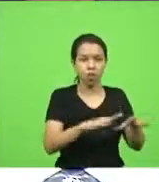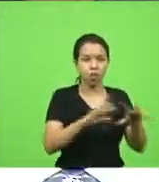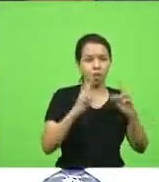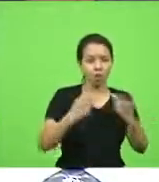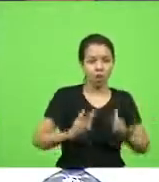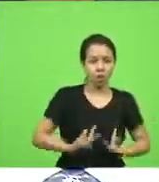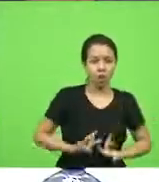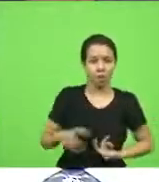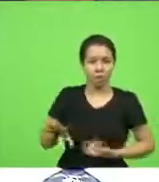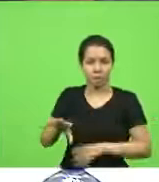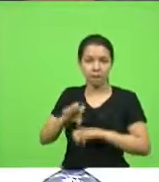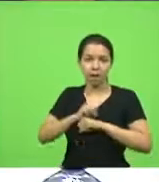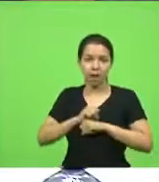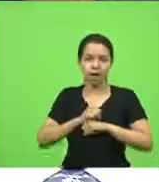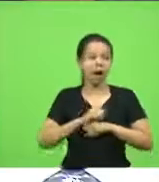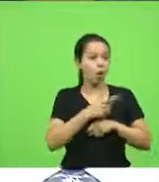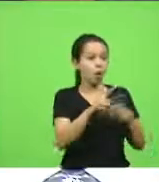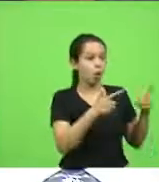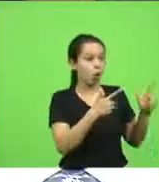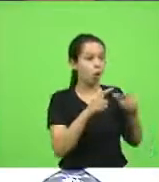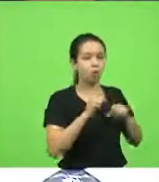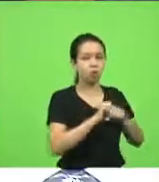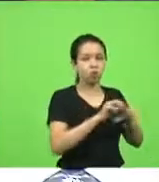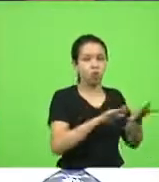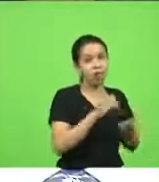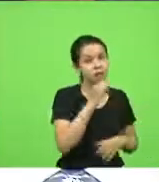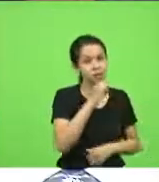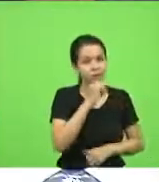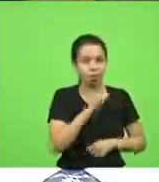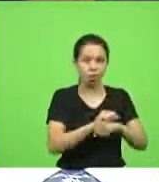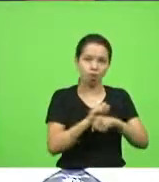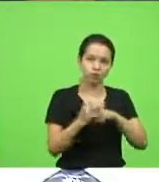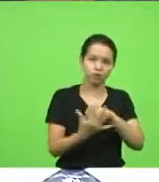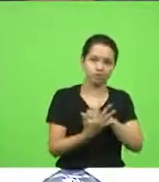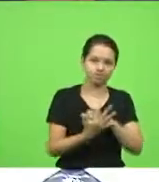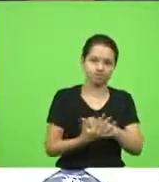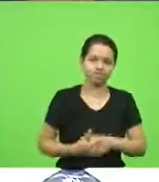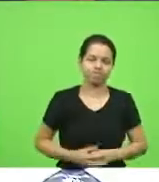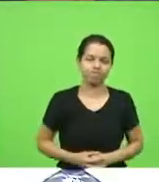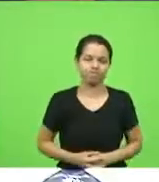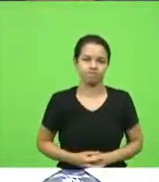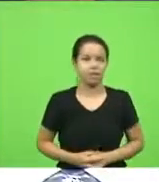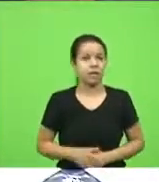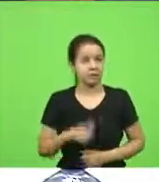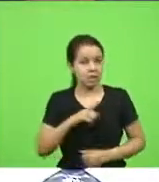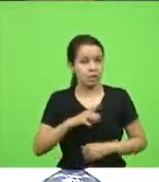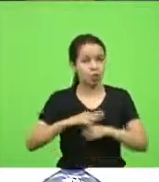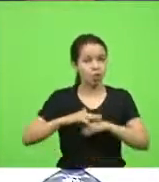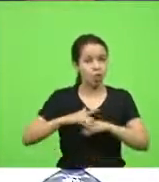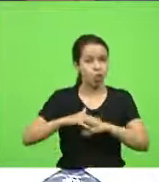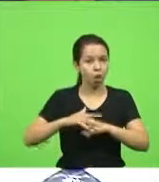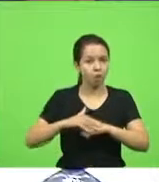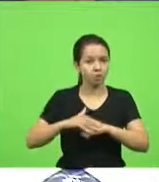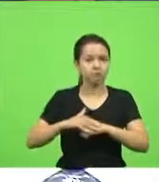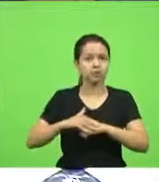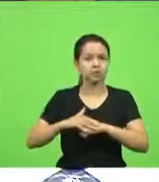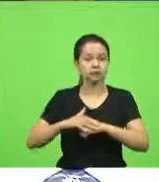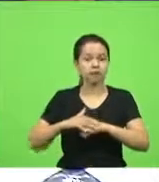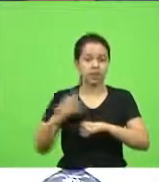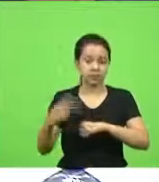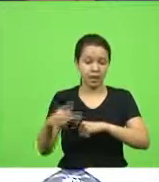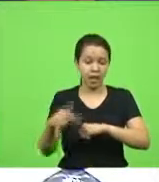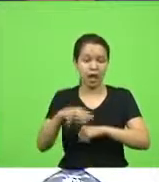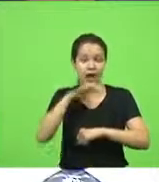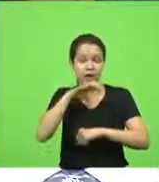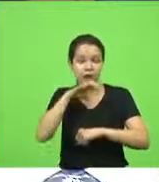homens, como, por exemplo, a Covid. Nós temos doenças que são transmitidas dos animais para os homens, mas